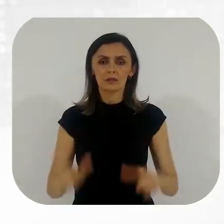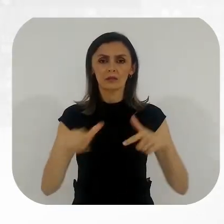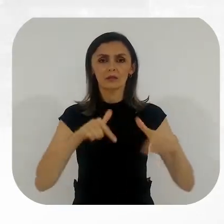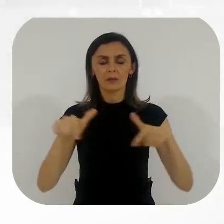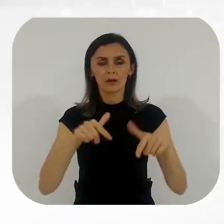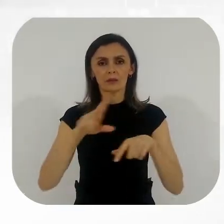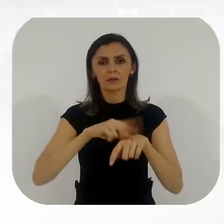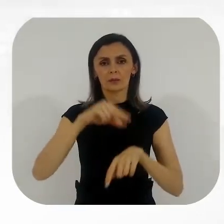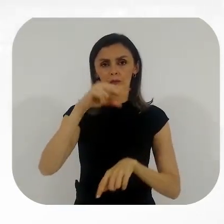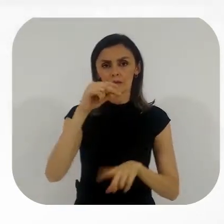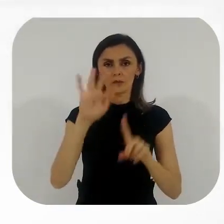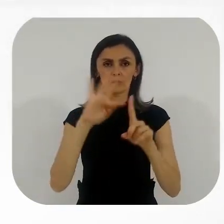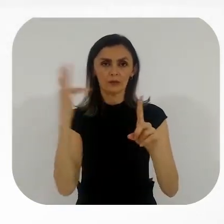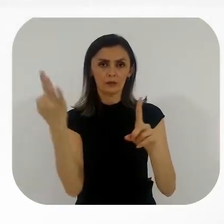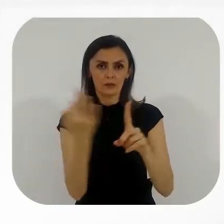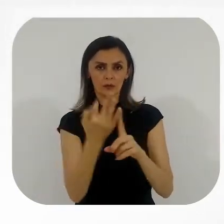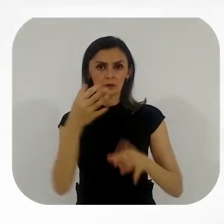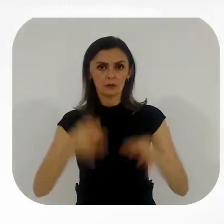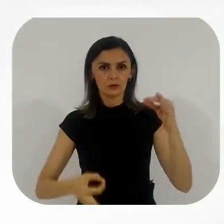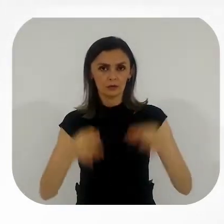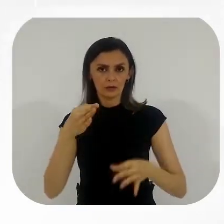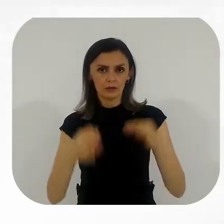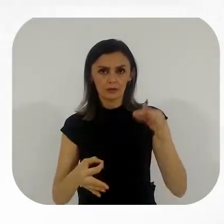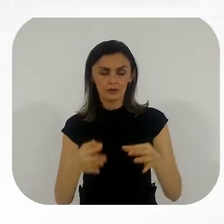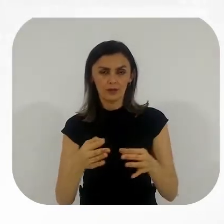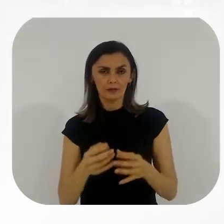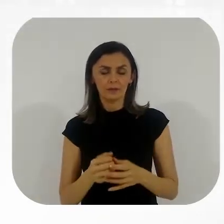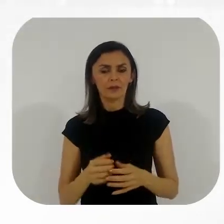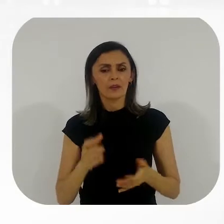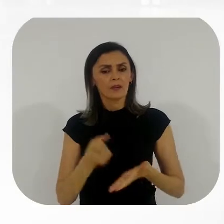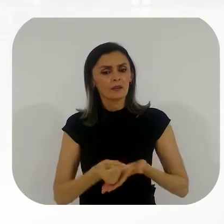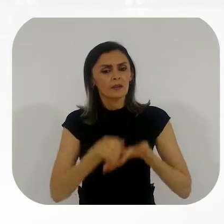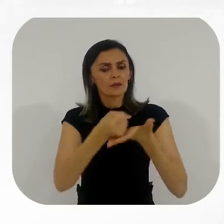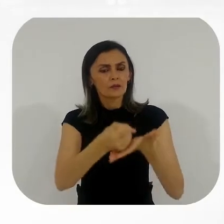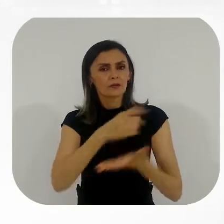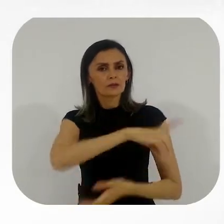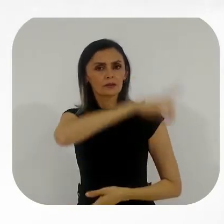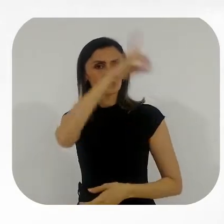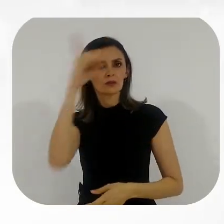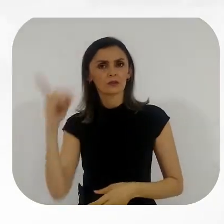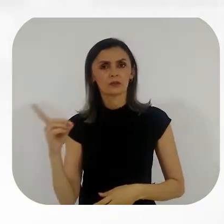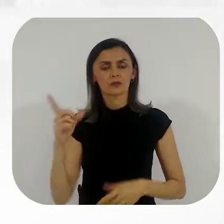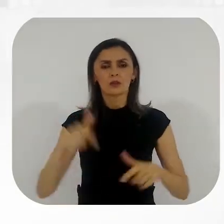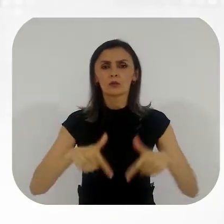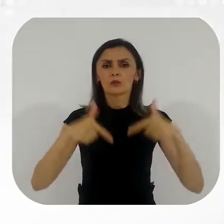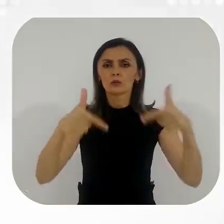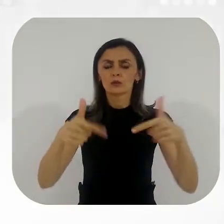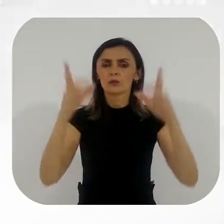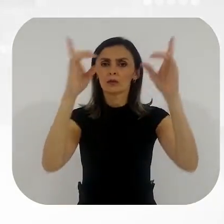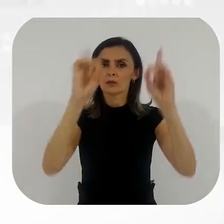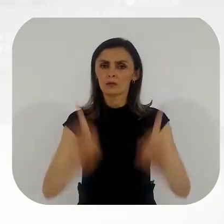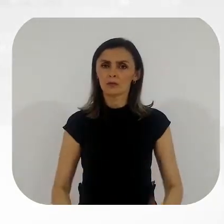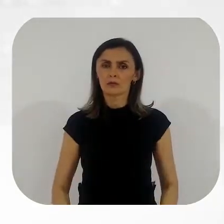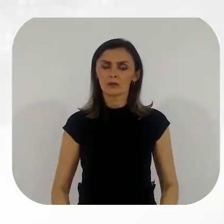homenagear colaboradores e contribuir com o Dia Nacional de Luta da Pessoa com Deficiência.